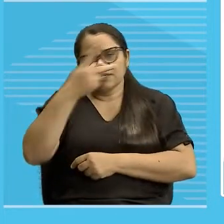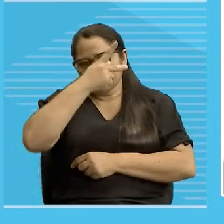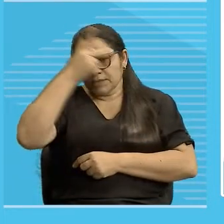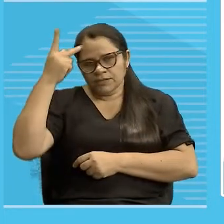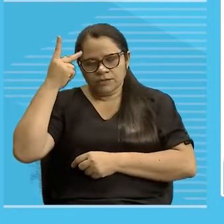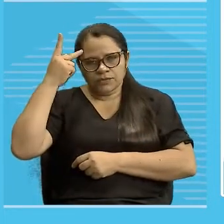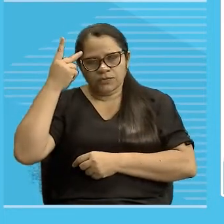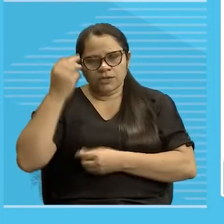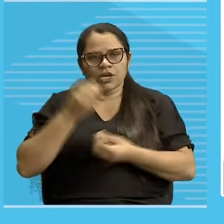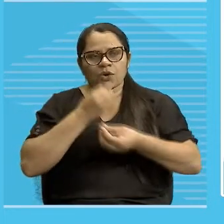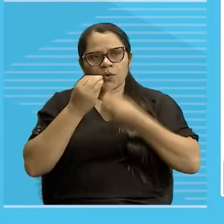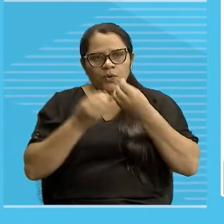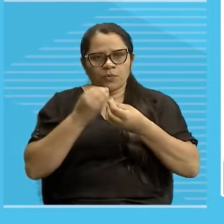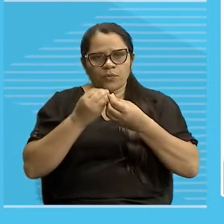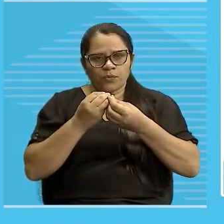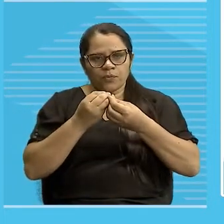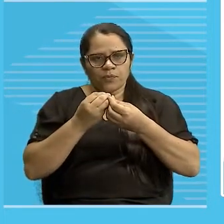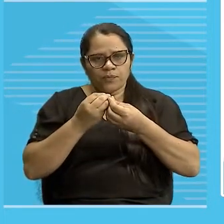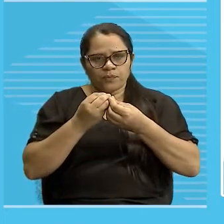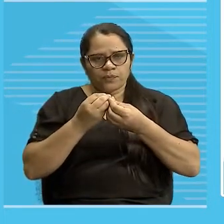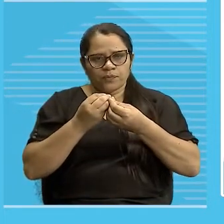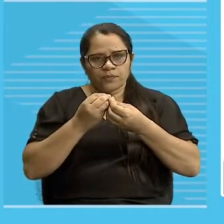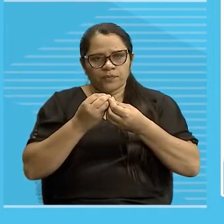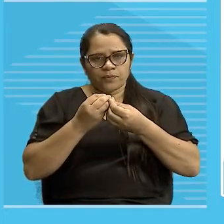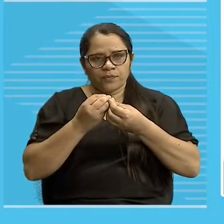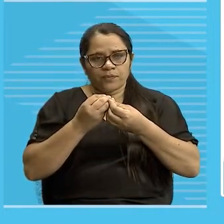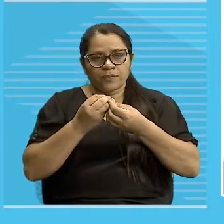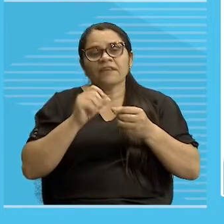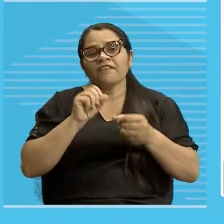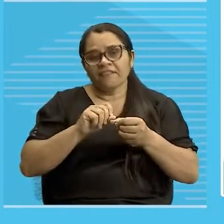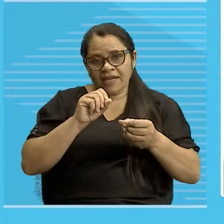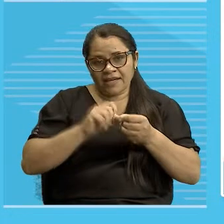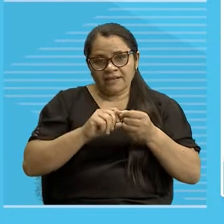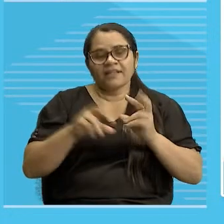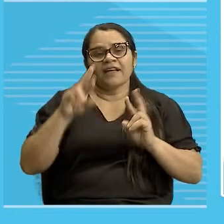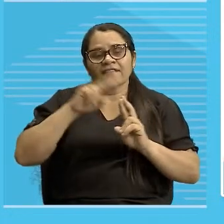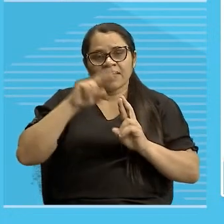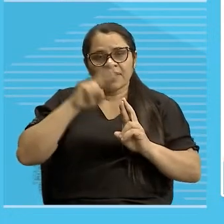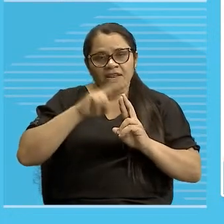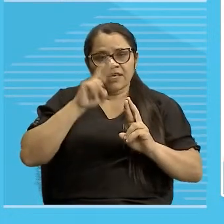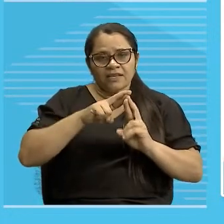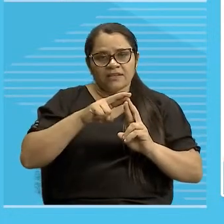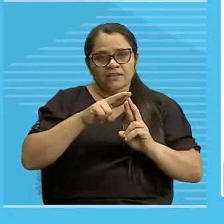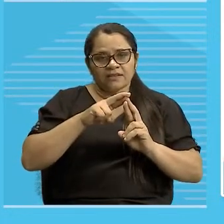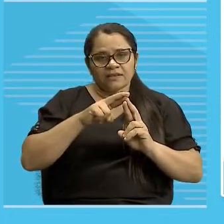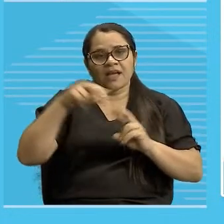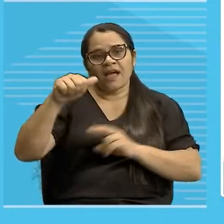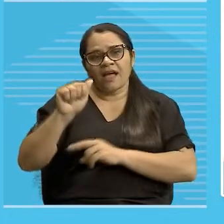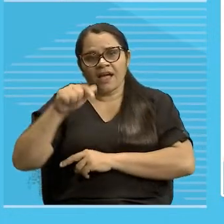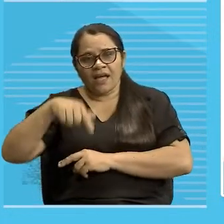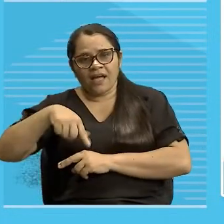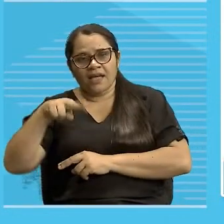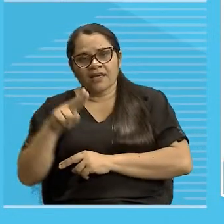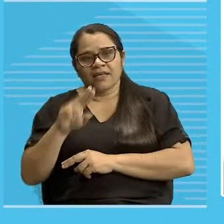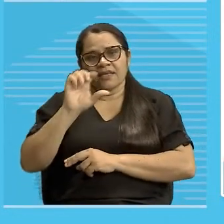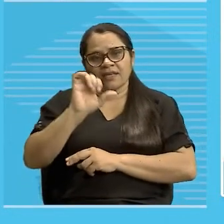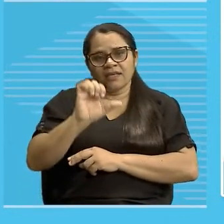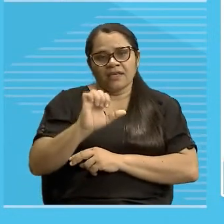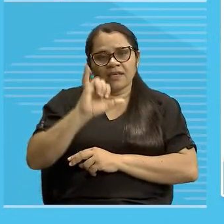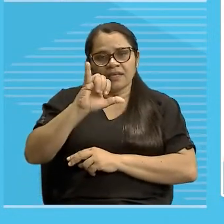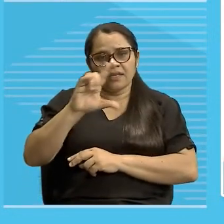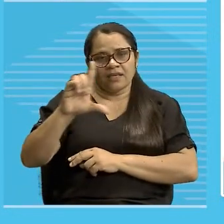pronomes de terceira pessoa evidentemente fazem referência aquilo de que se fala, tá?